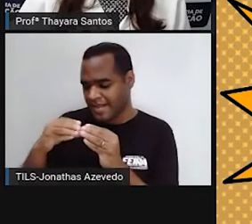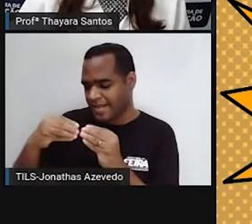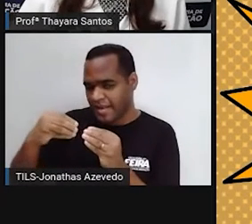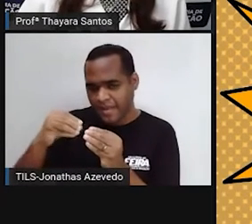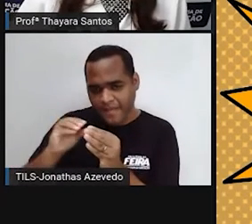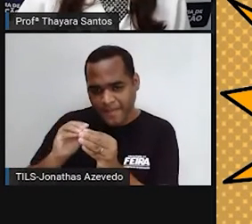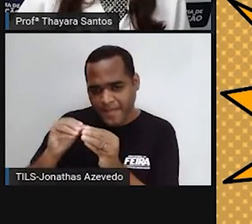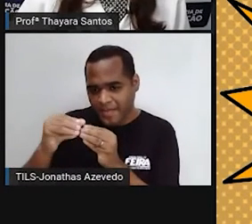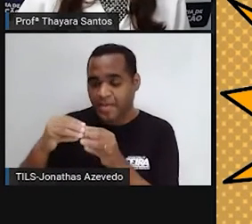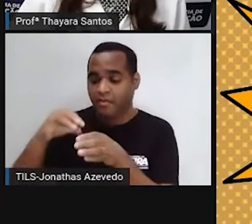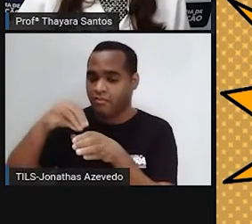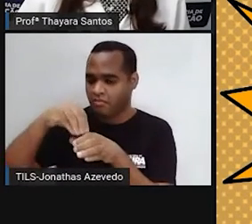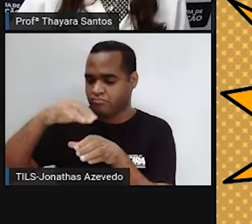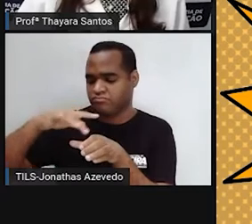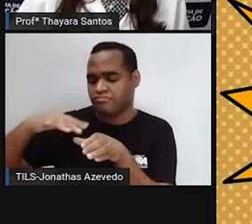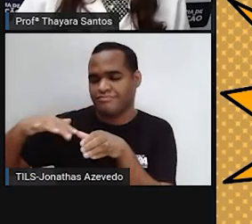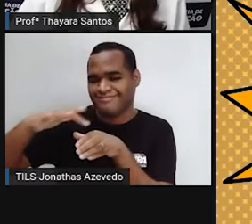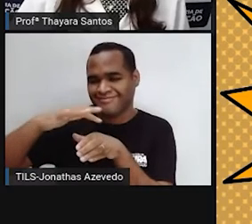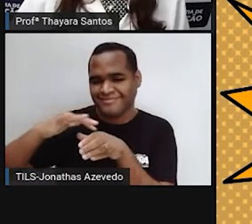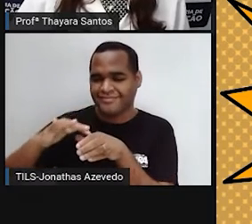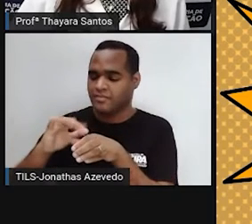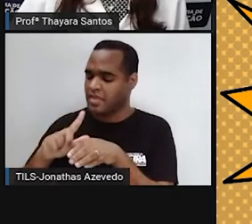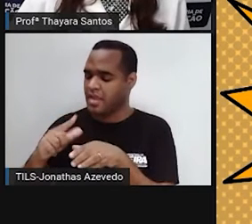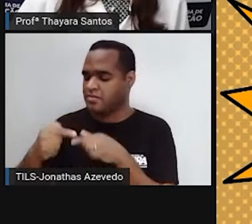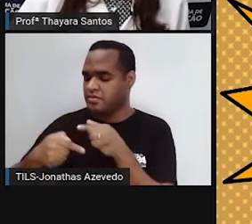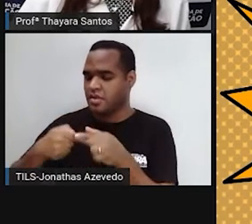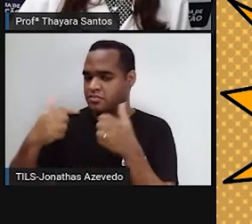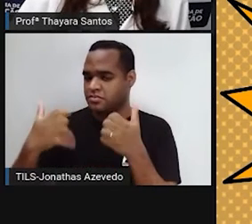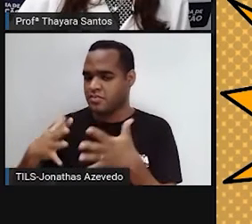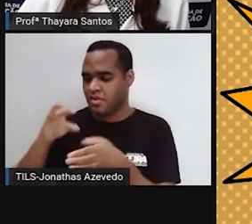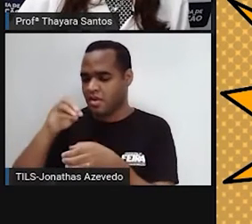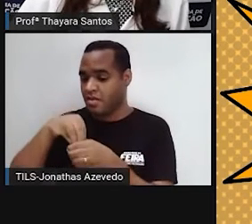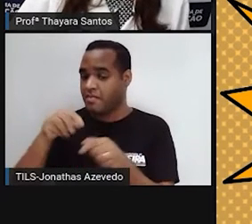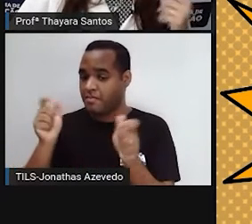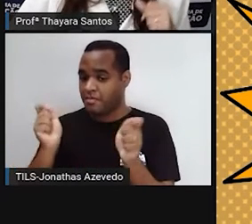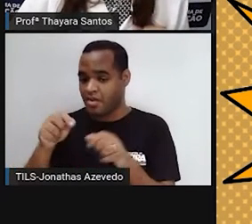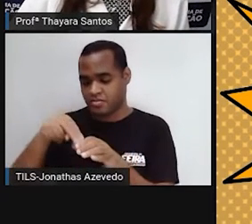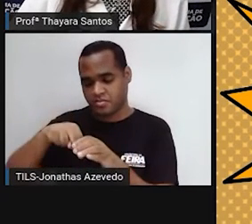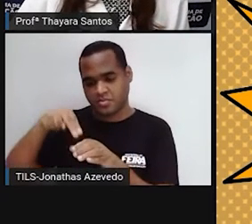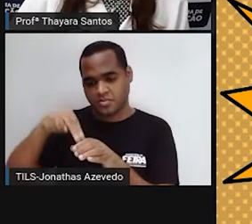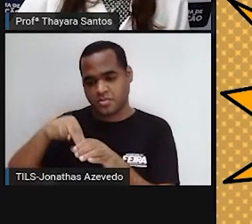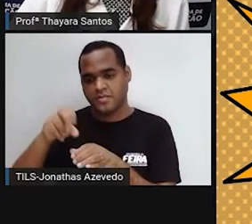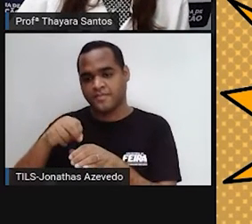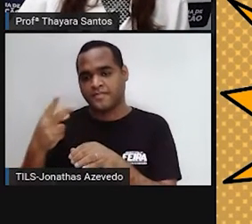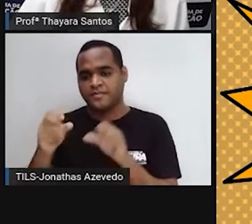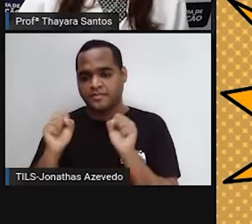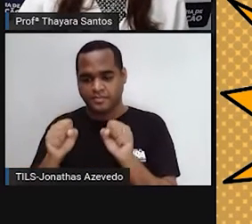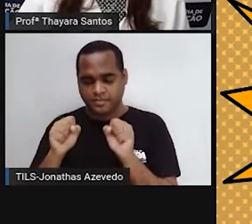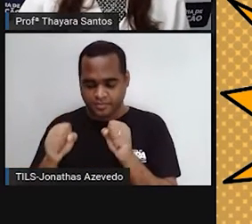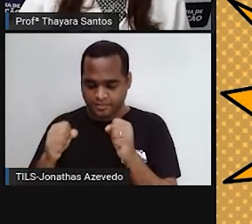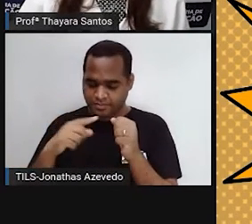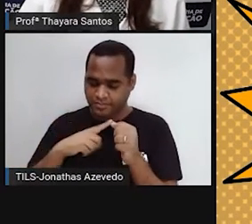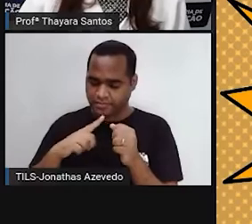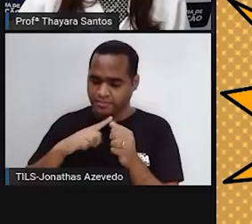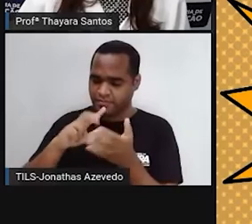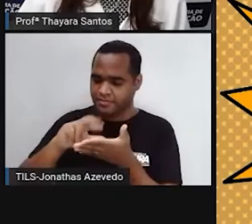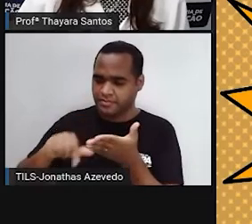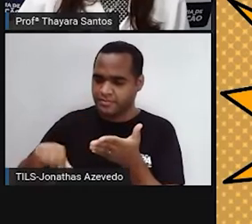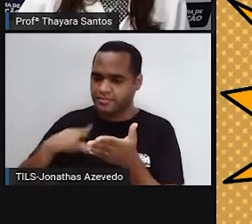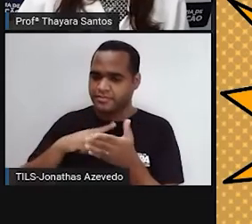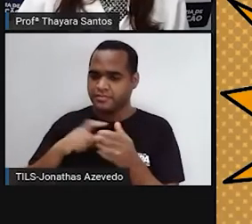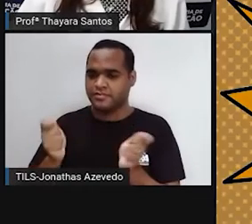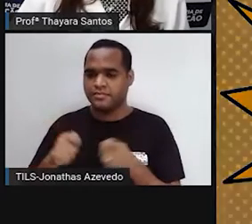célula. E a gente tem o material genético, que pode estar dentro do núcleo, ou então pode estar disperso no citoplasma.